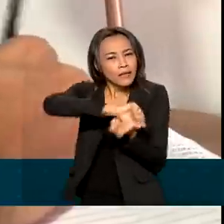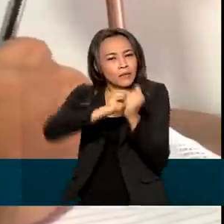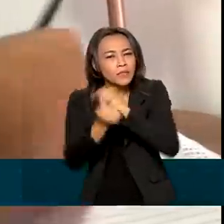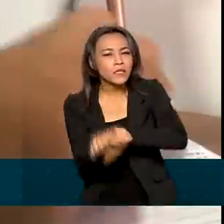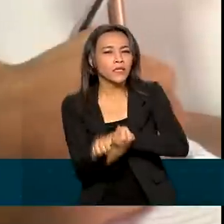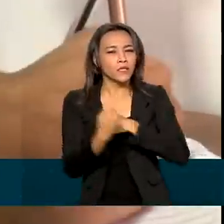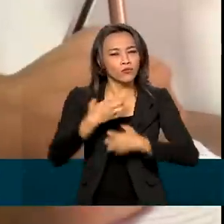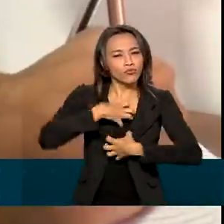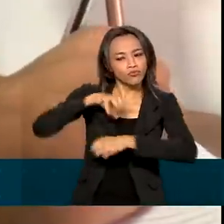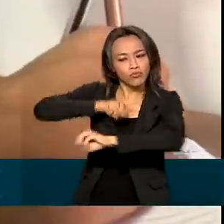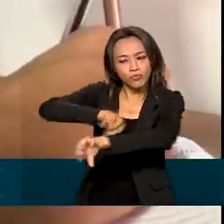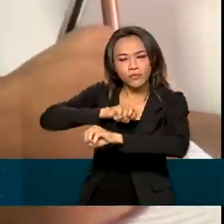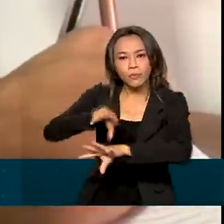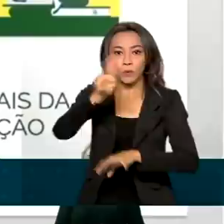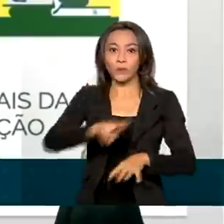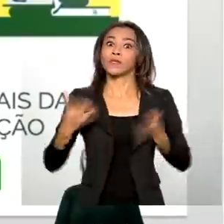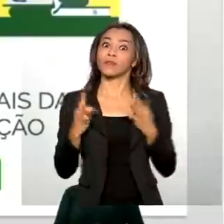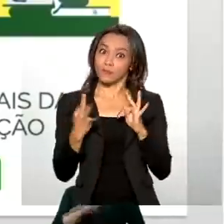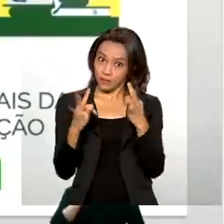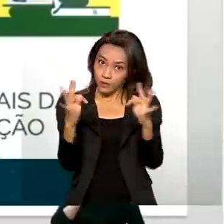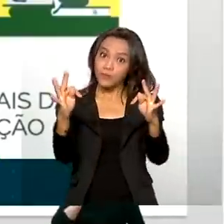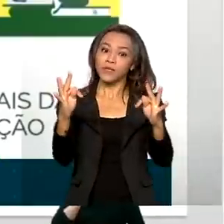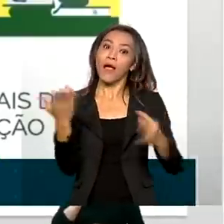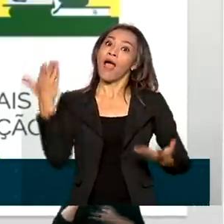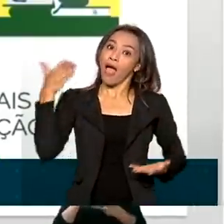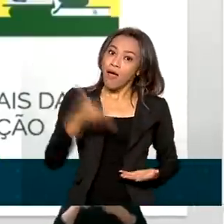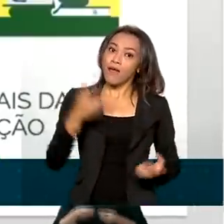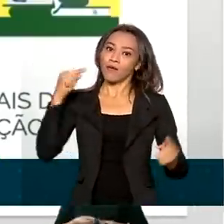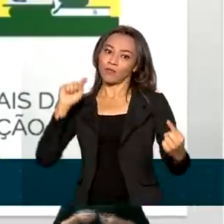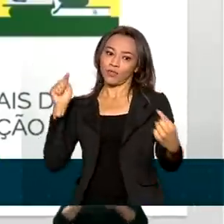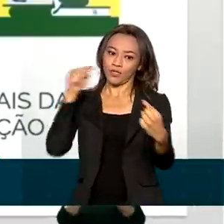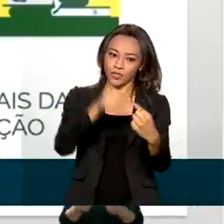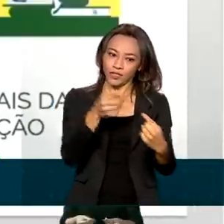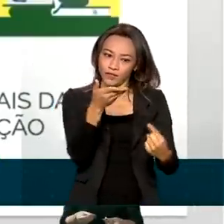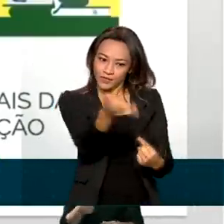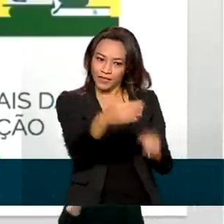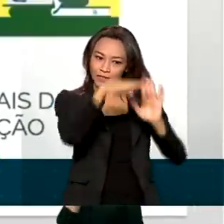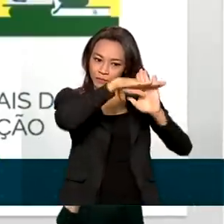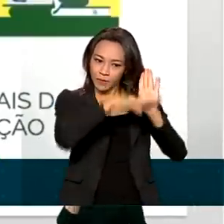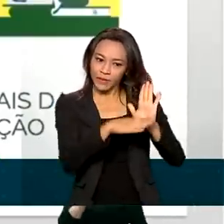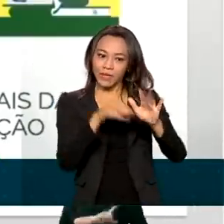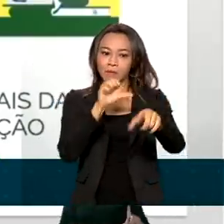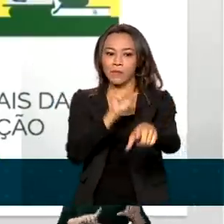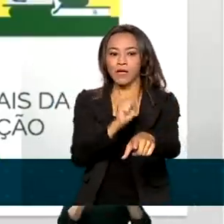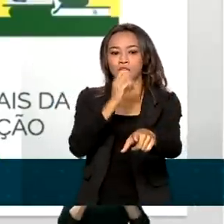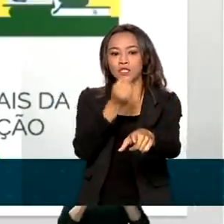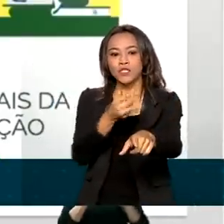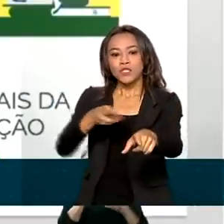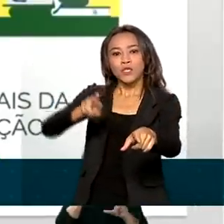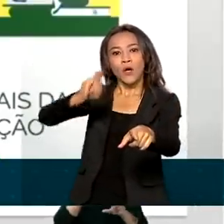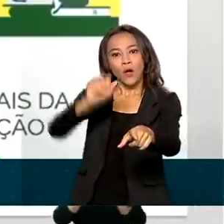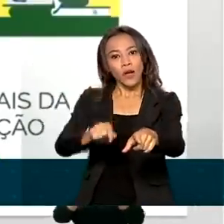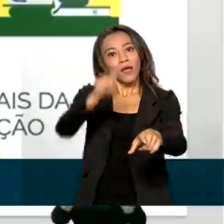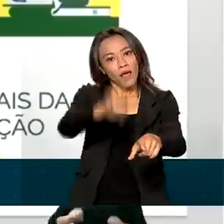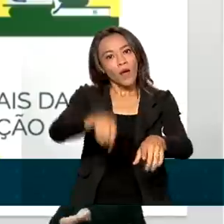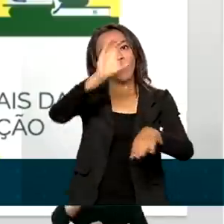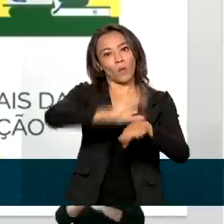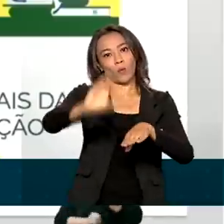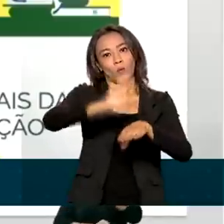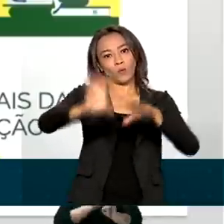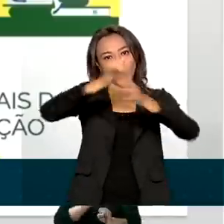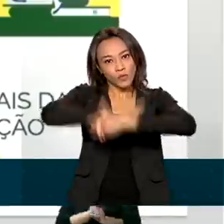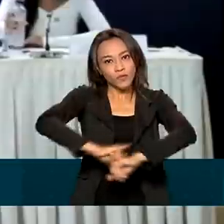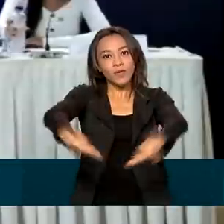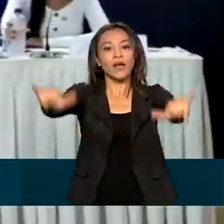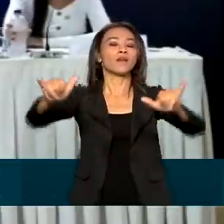utilizando recursos tecnológicos. Esse é o objetivo do SORA, o curso virtual lançado pelo Ministério